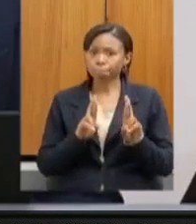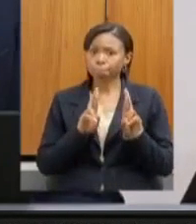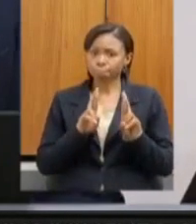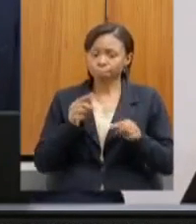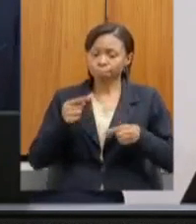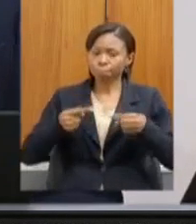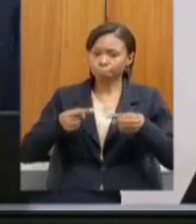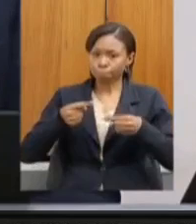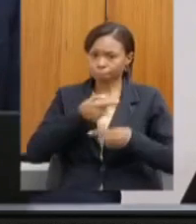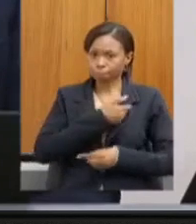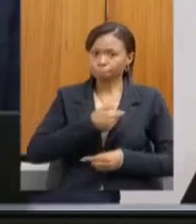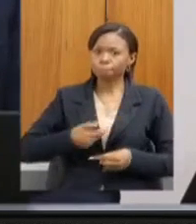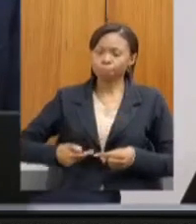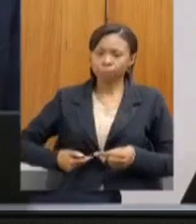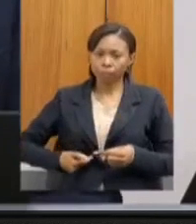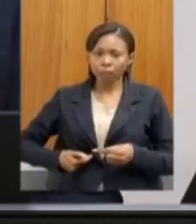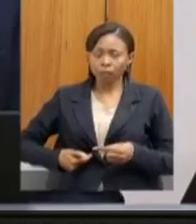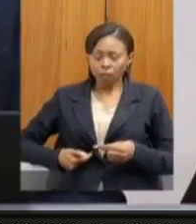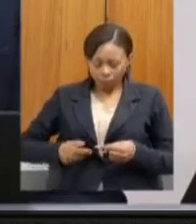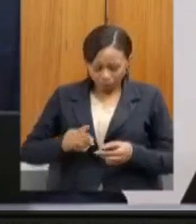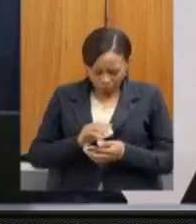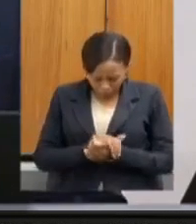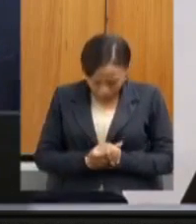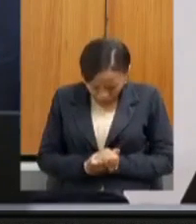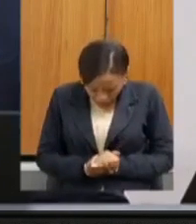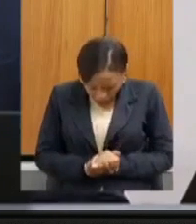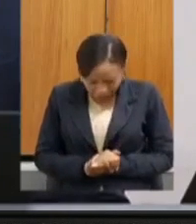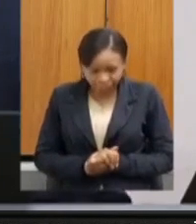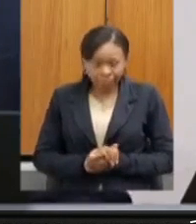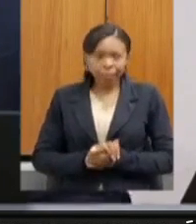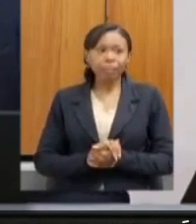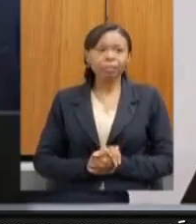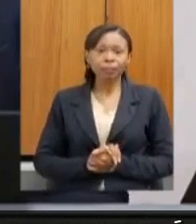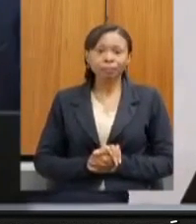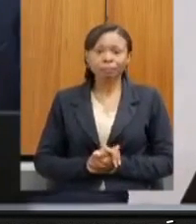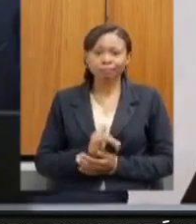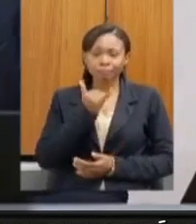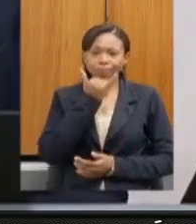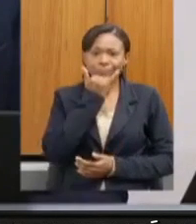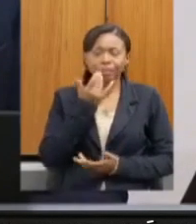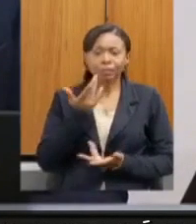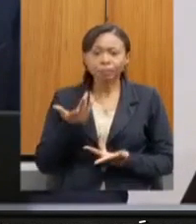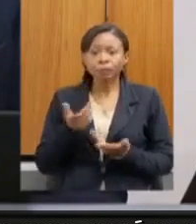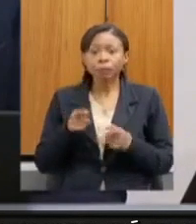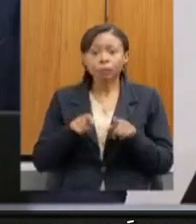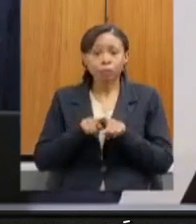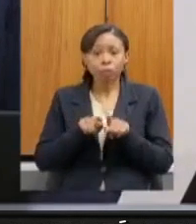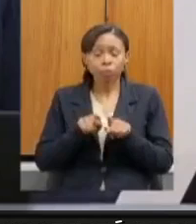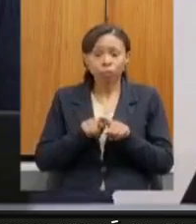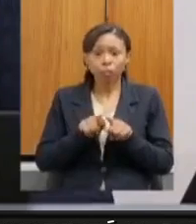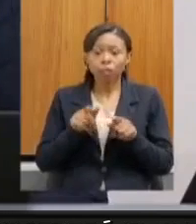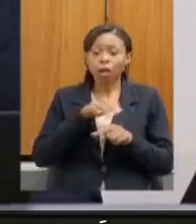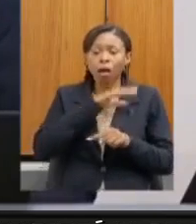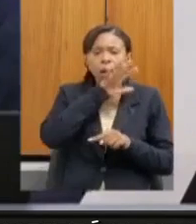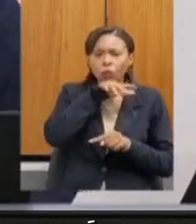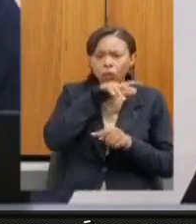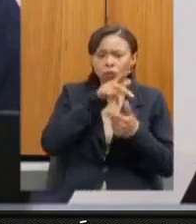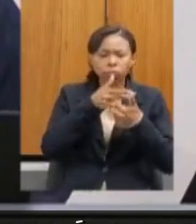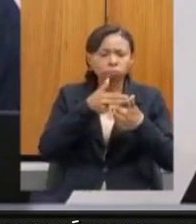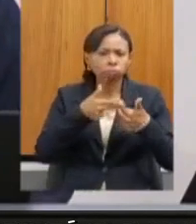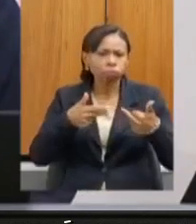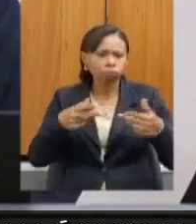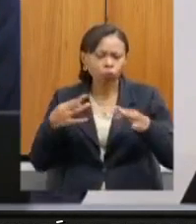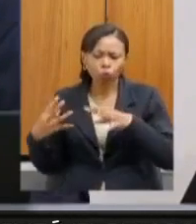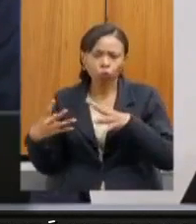públicas em relação a toda a fauna, inclusive a fauna doméstica. Então, e parabenizar também a secretária Marília,